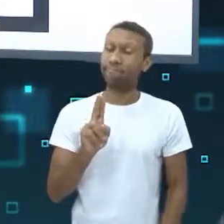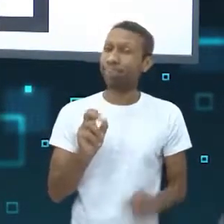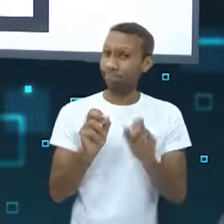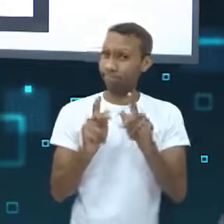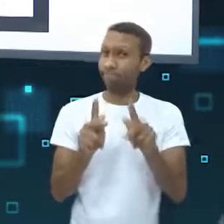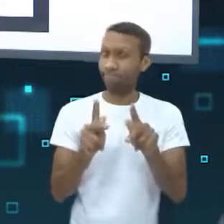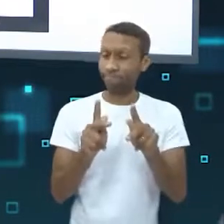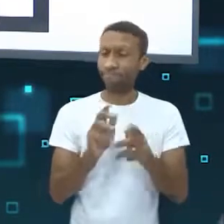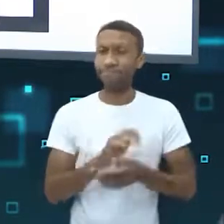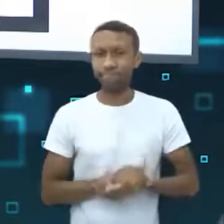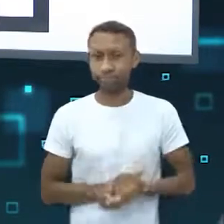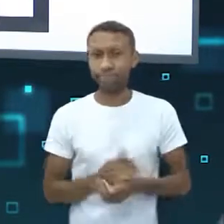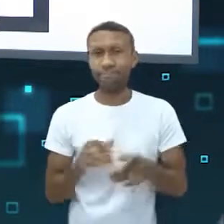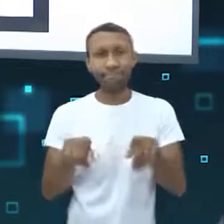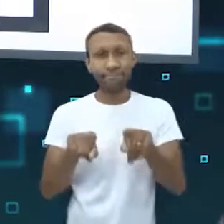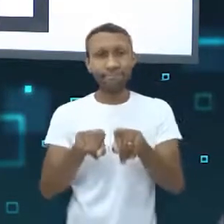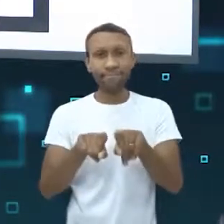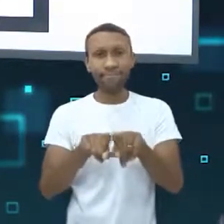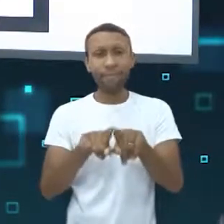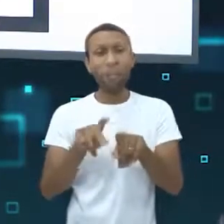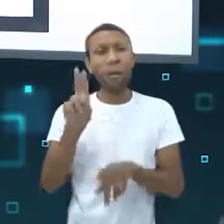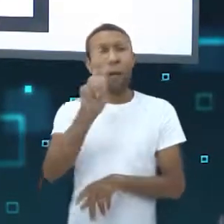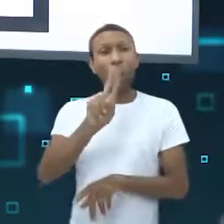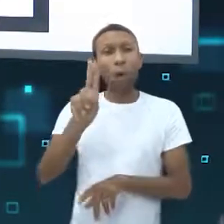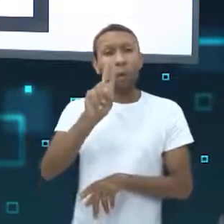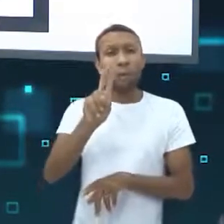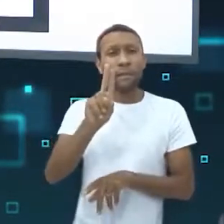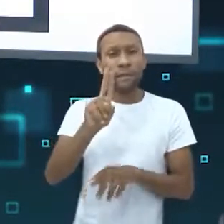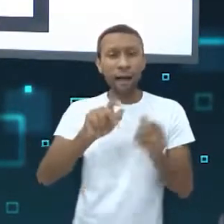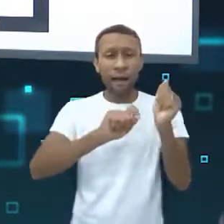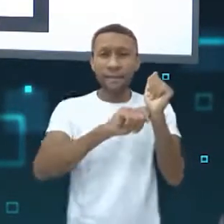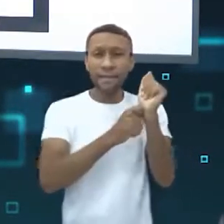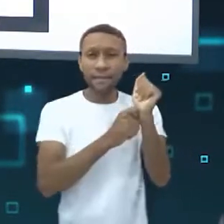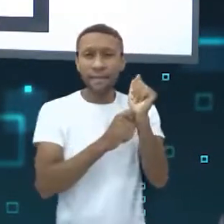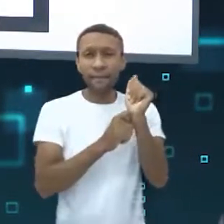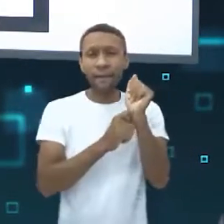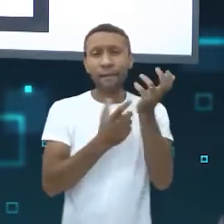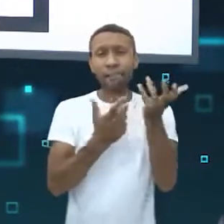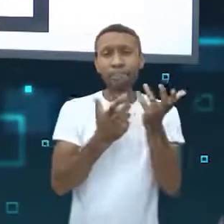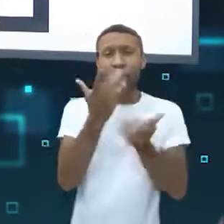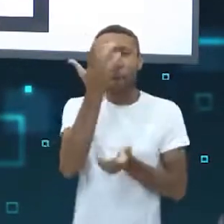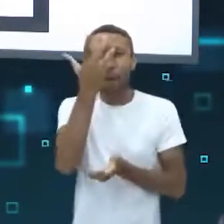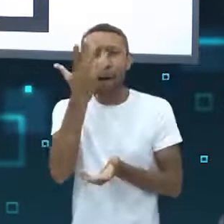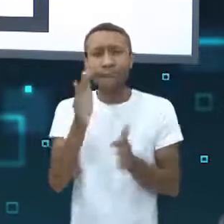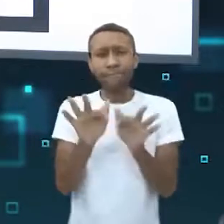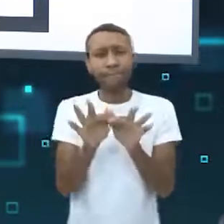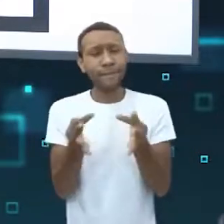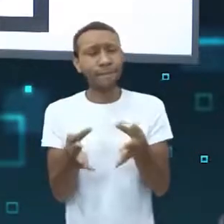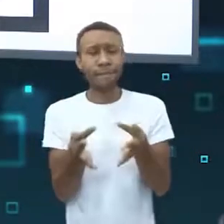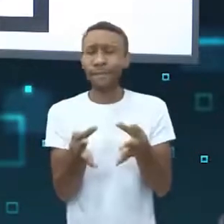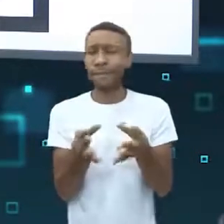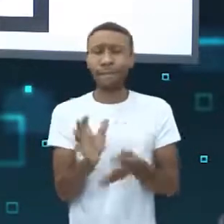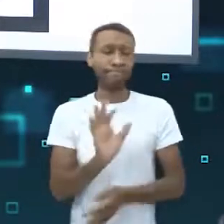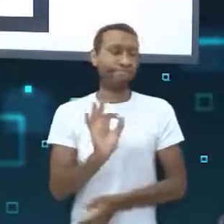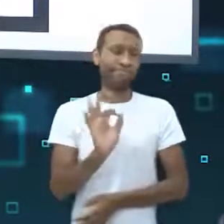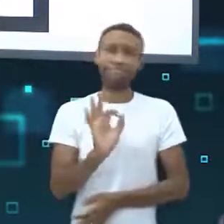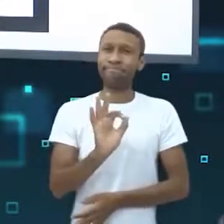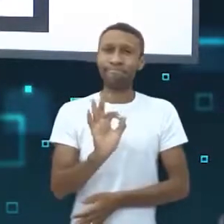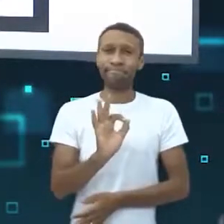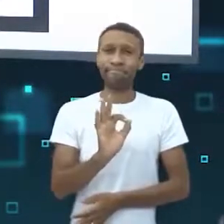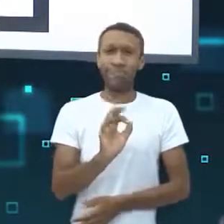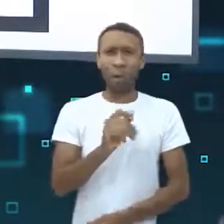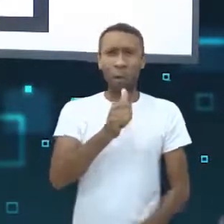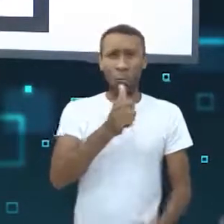Beleza? Também, não use senhas muito simples, como sequências numéricas ou de teclado.